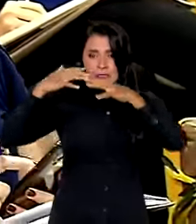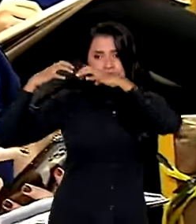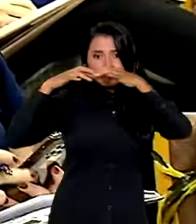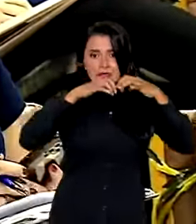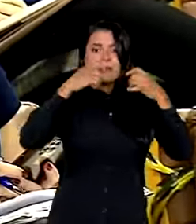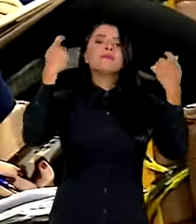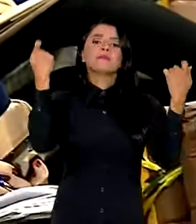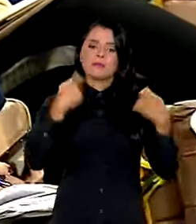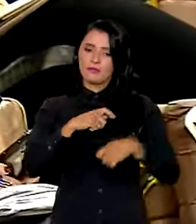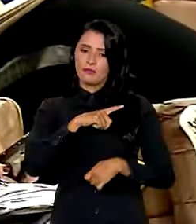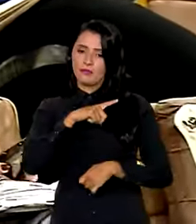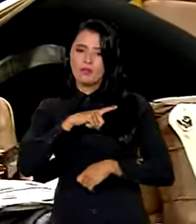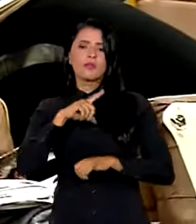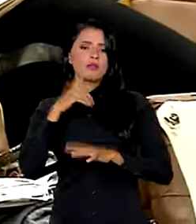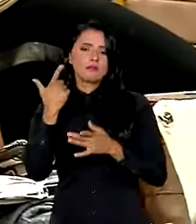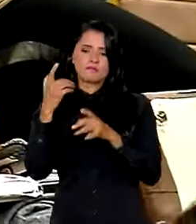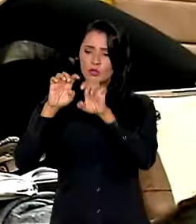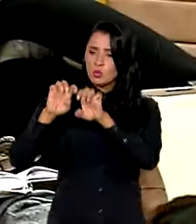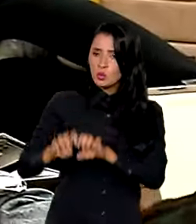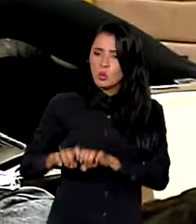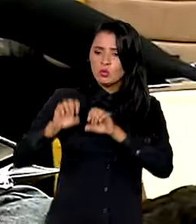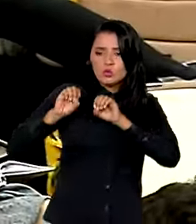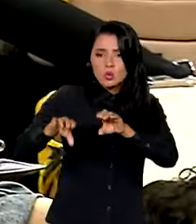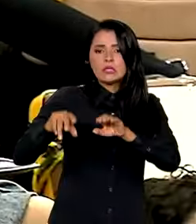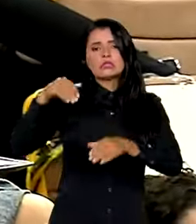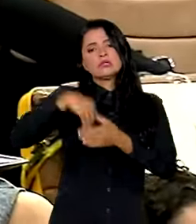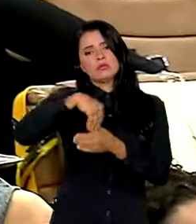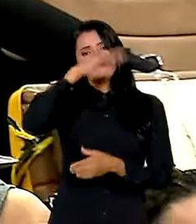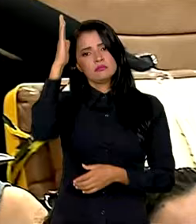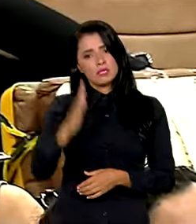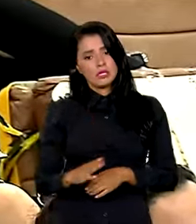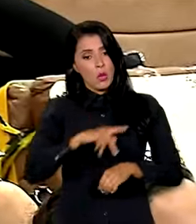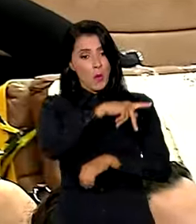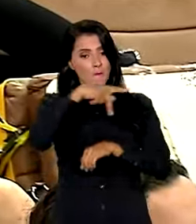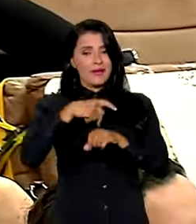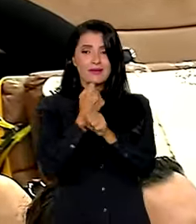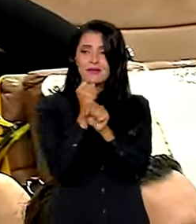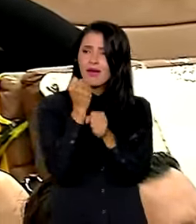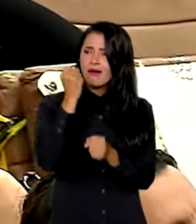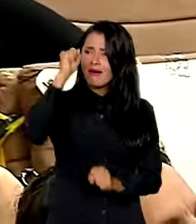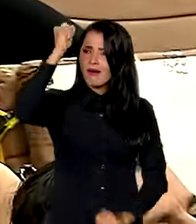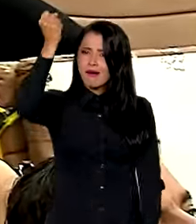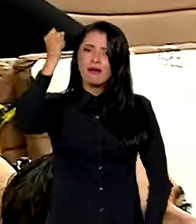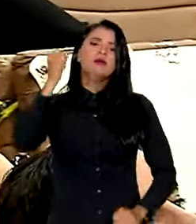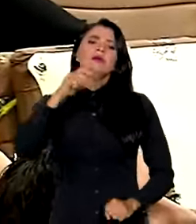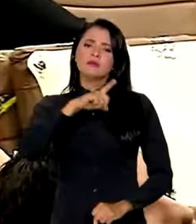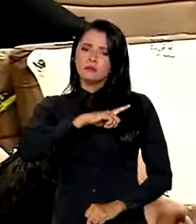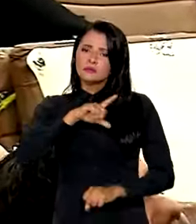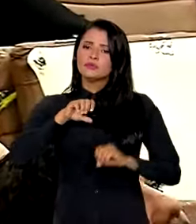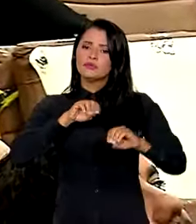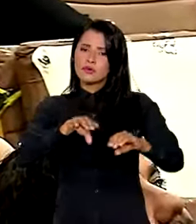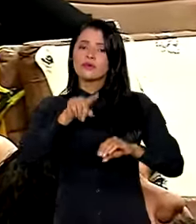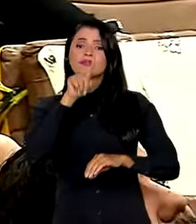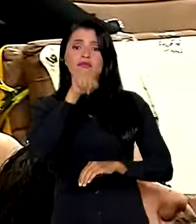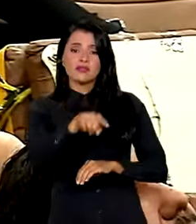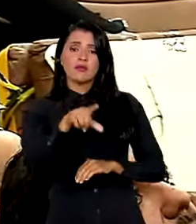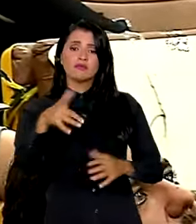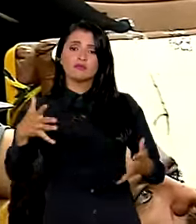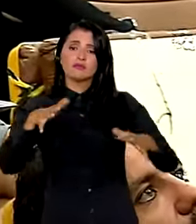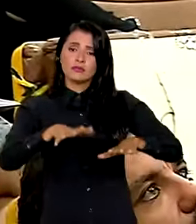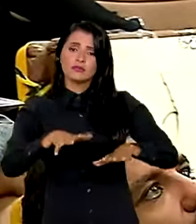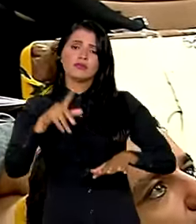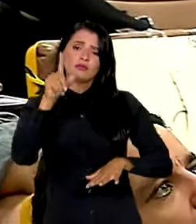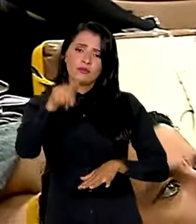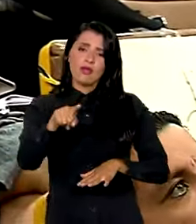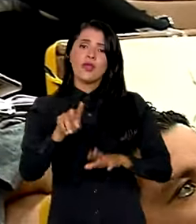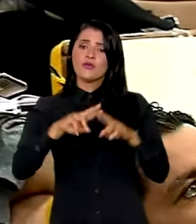que envolve toda a estrutura de educação no Brasil, um país continental que tem educação com a inclusão